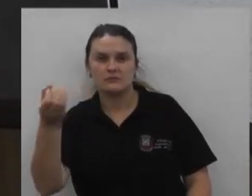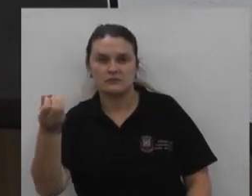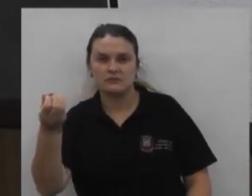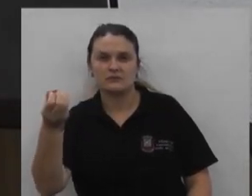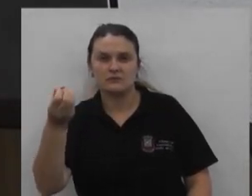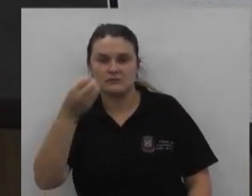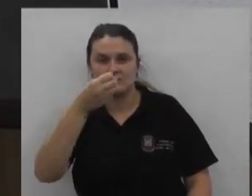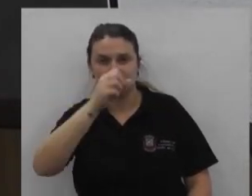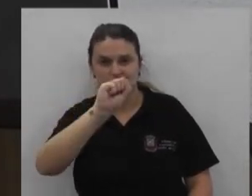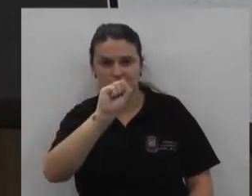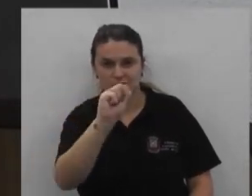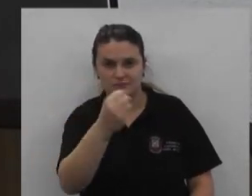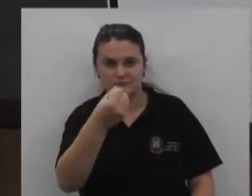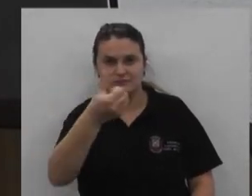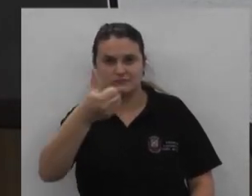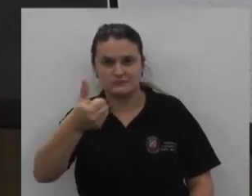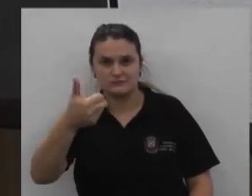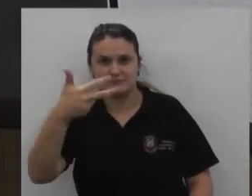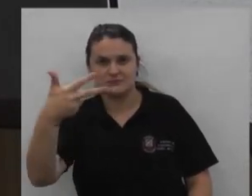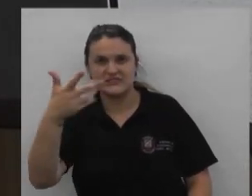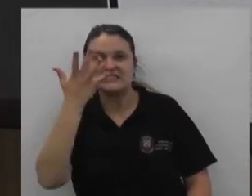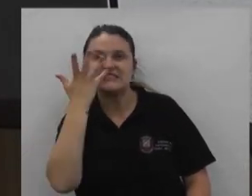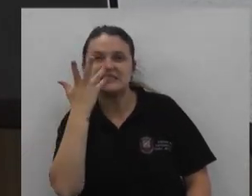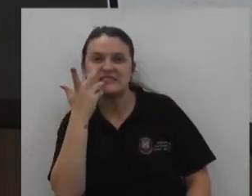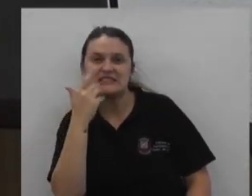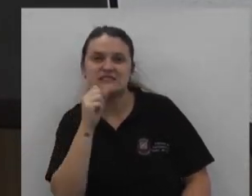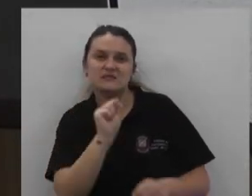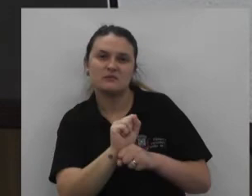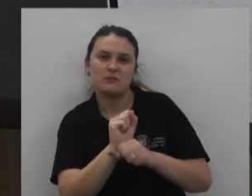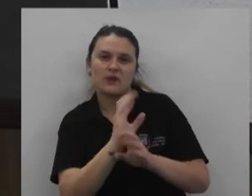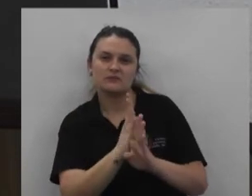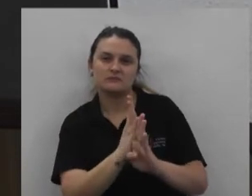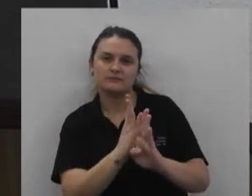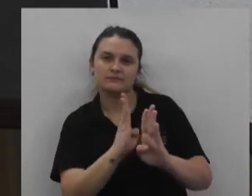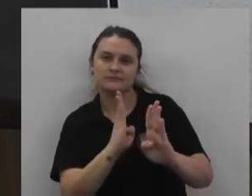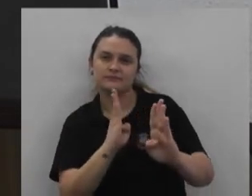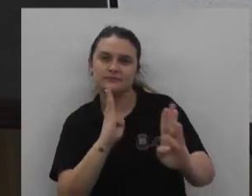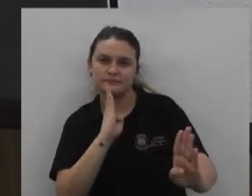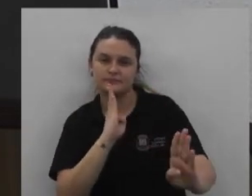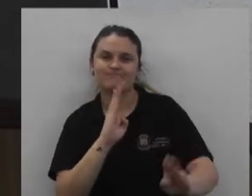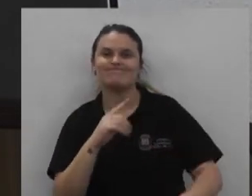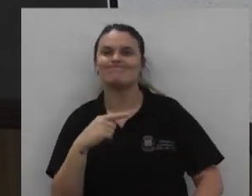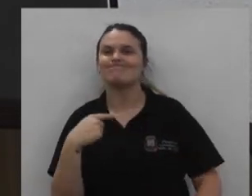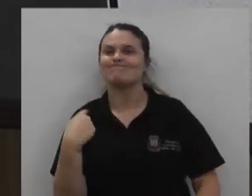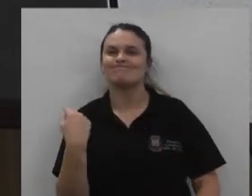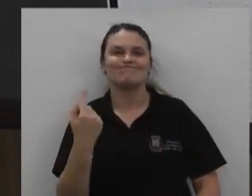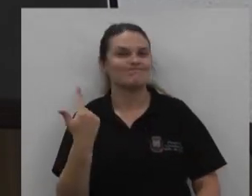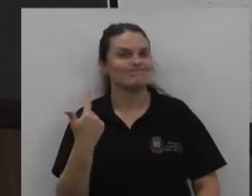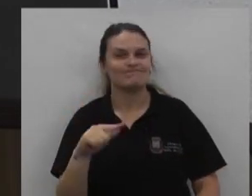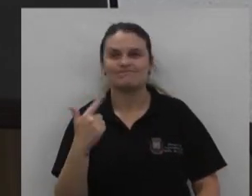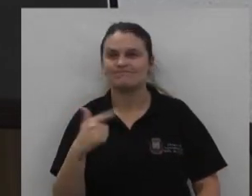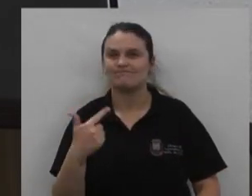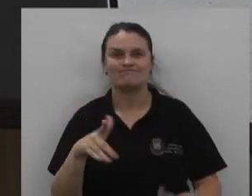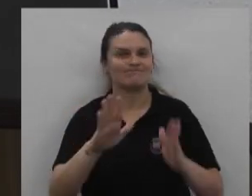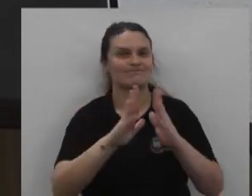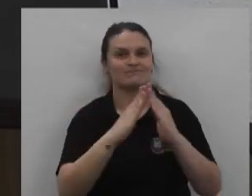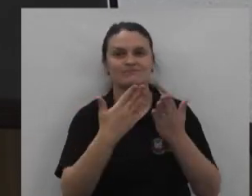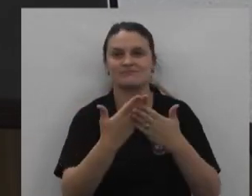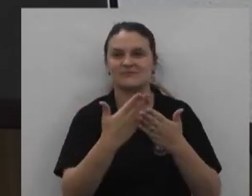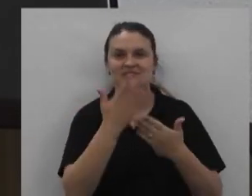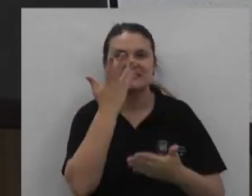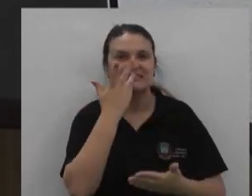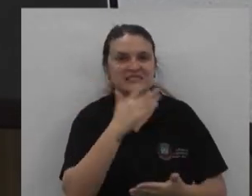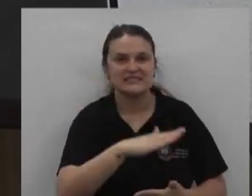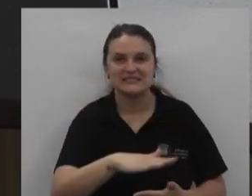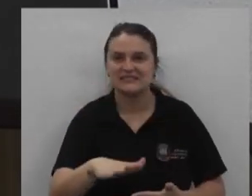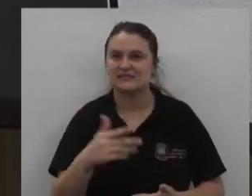E três Crianças Na fila De espera E nós Nós não temos Local Para pôr Essas